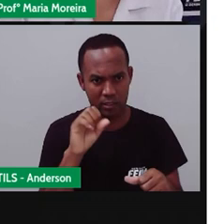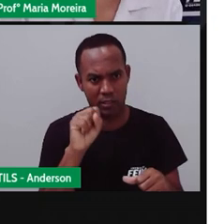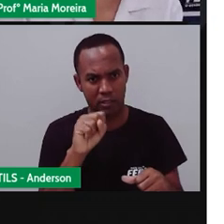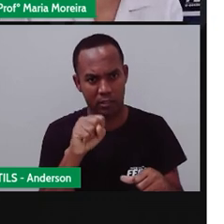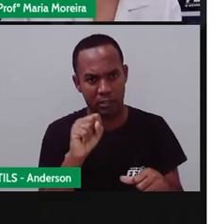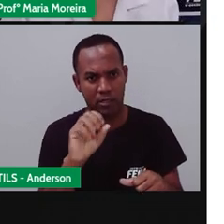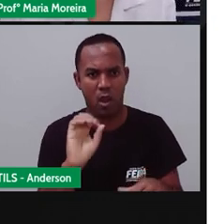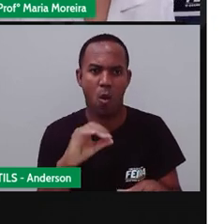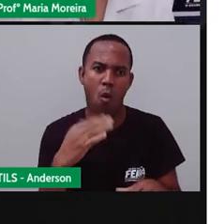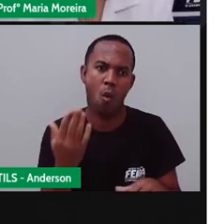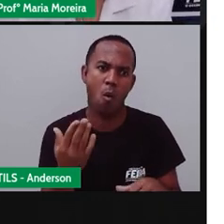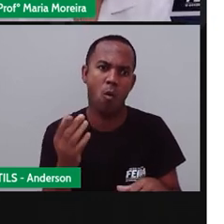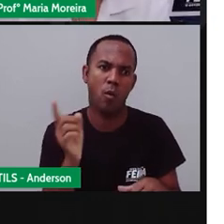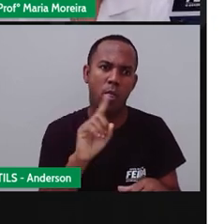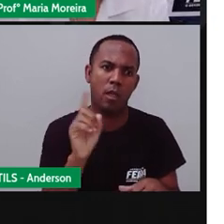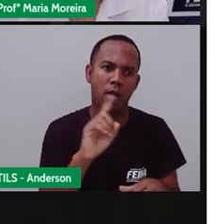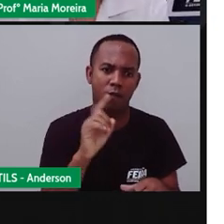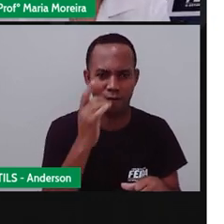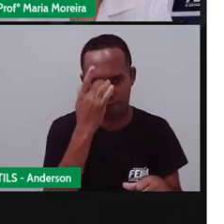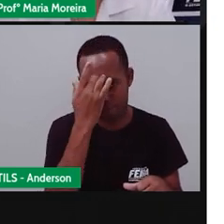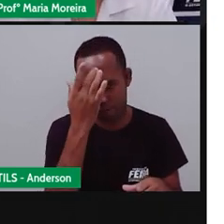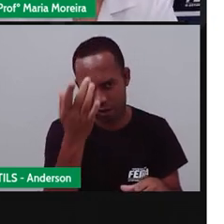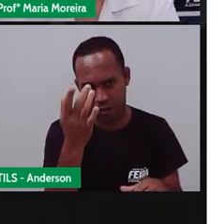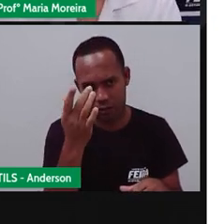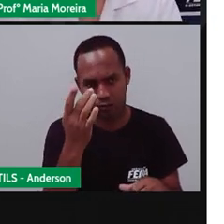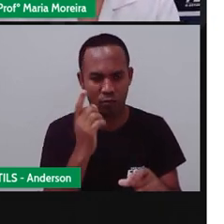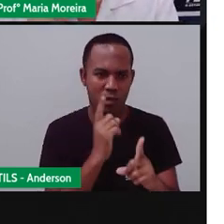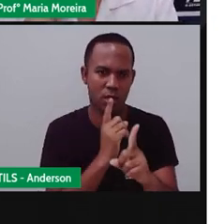É fácil de encontrar? É difícil de encontrar?